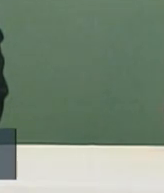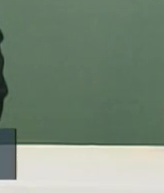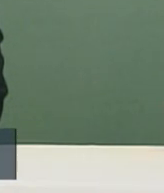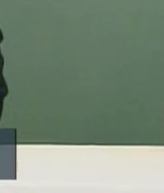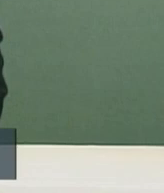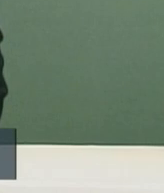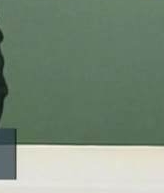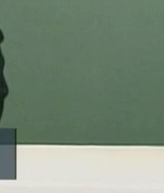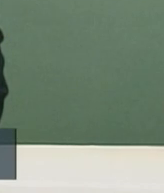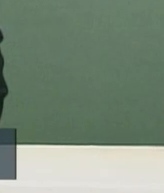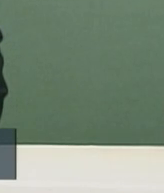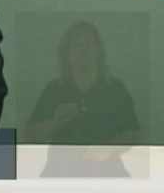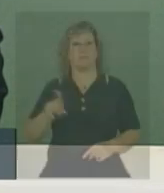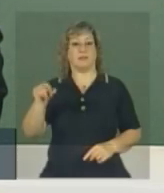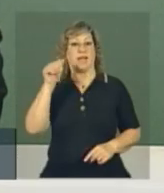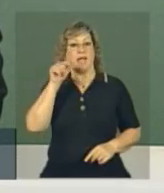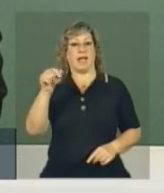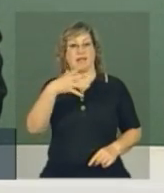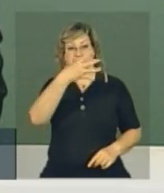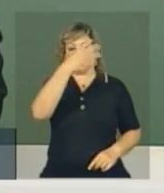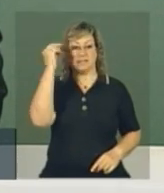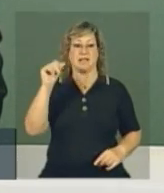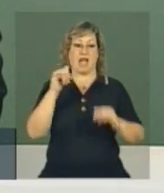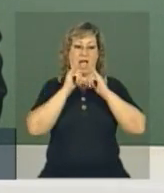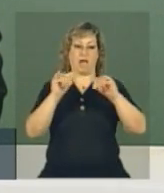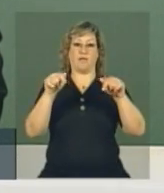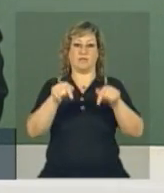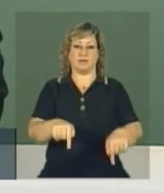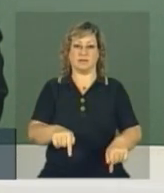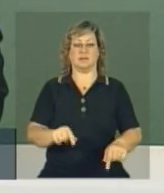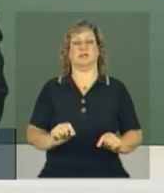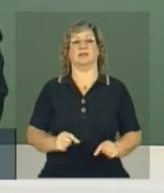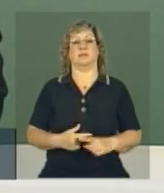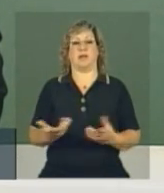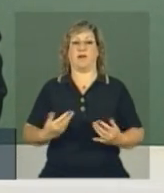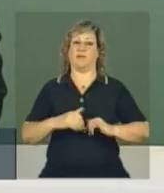mas é importante, porque na hora que eu falei para a molecada, ela ia ficar na maior festa.